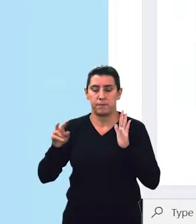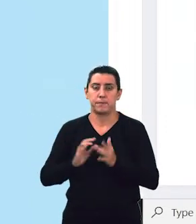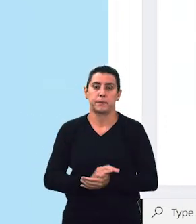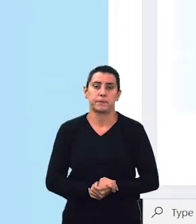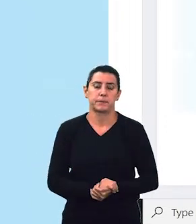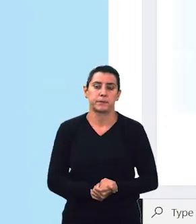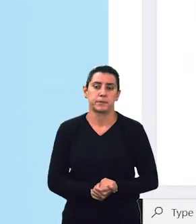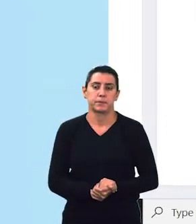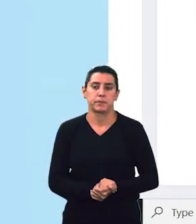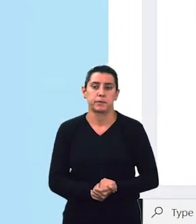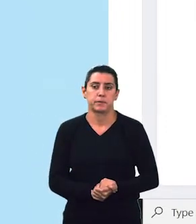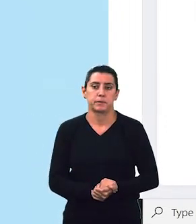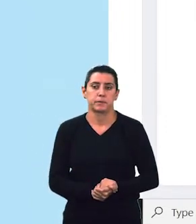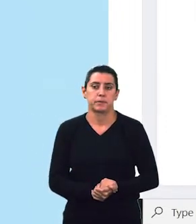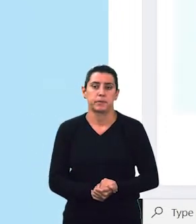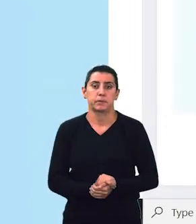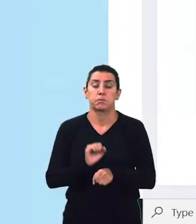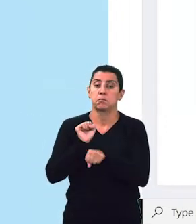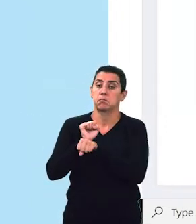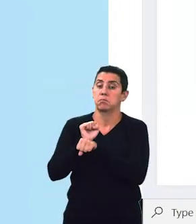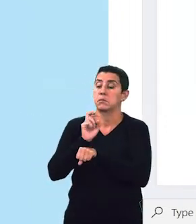Logo mais aparece o resultado.